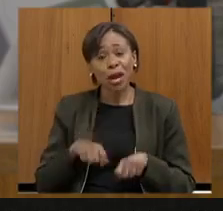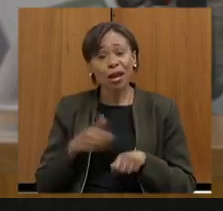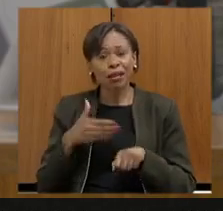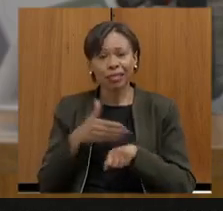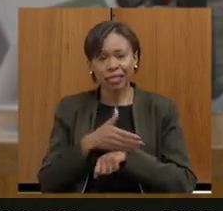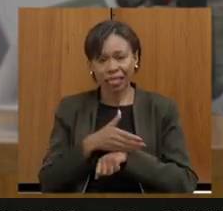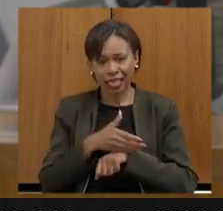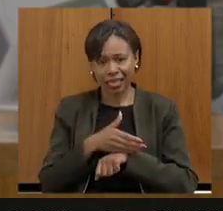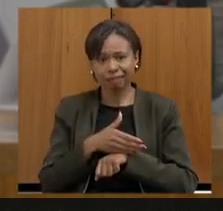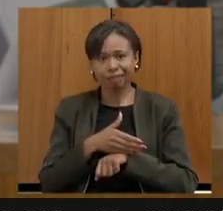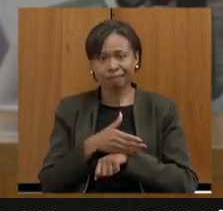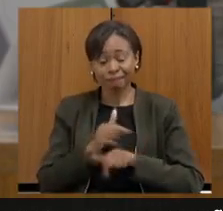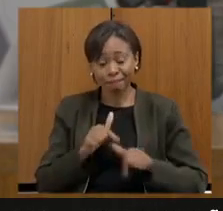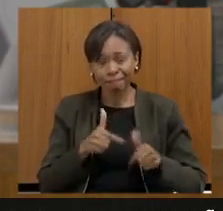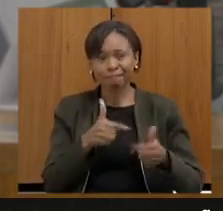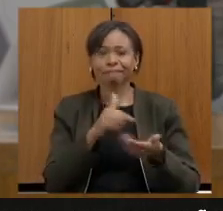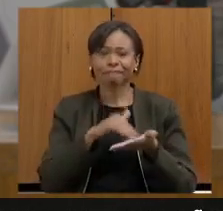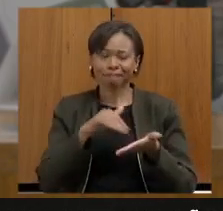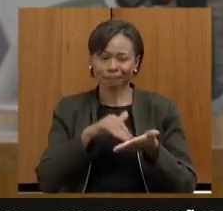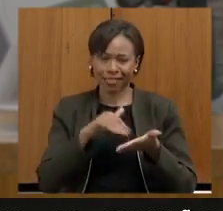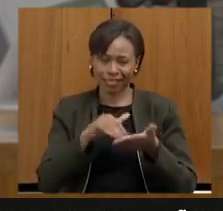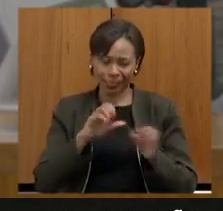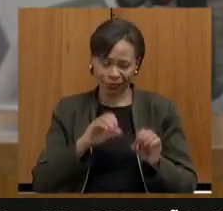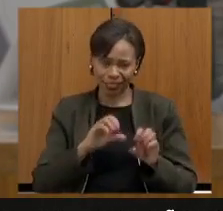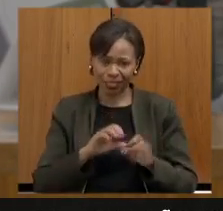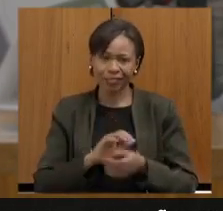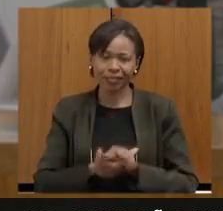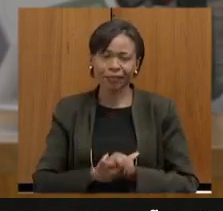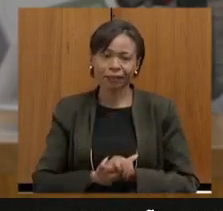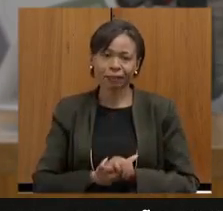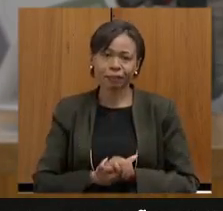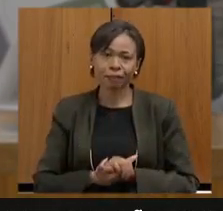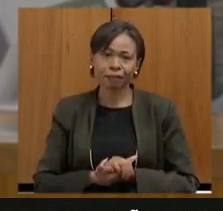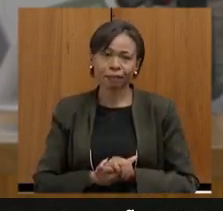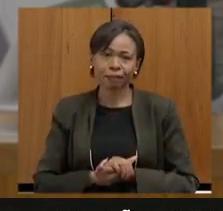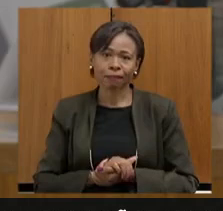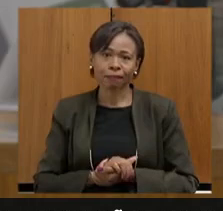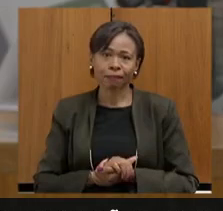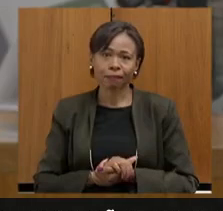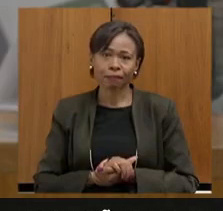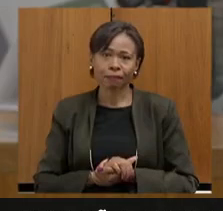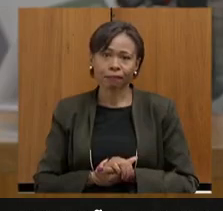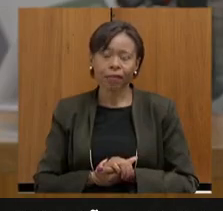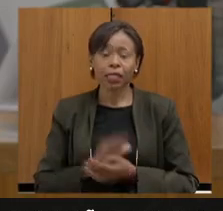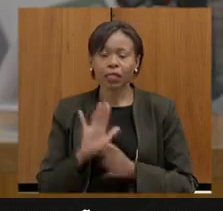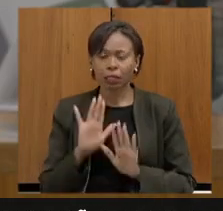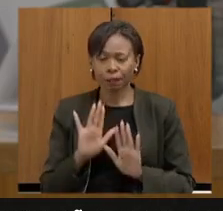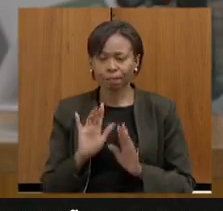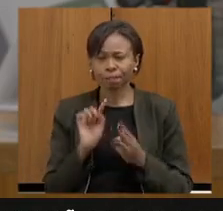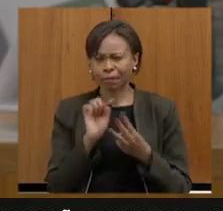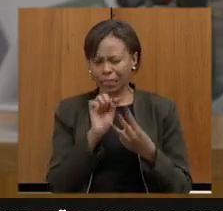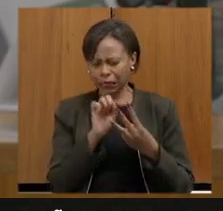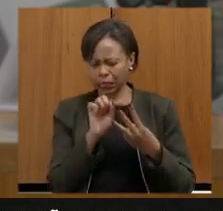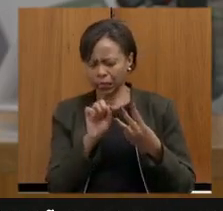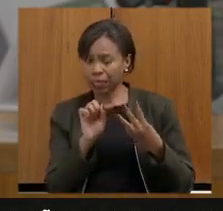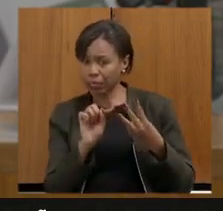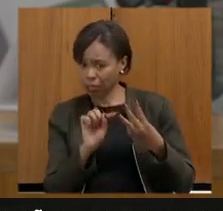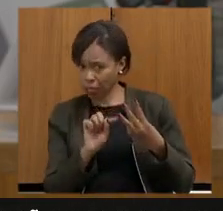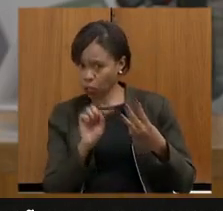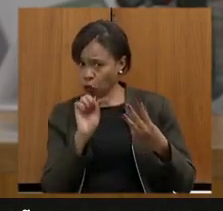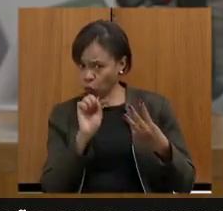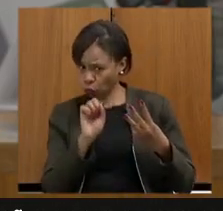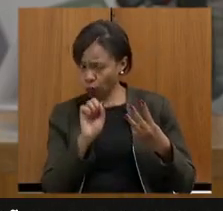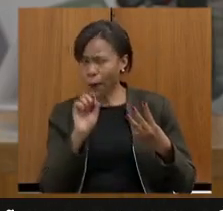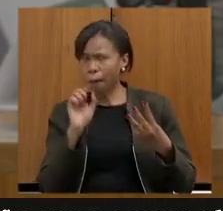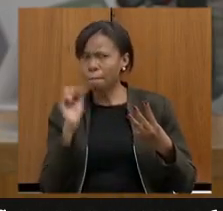da Secretaria de Educação eu tenho aqui três questões que eu acho importantes para a